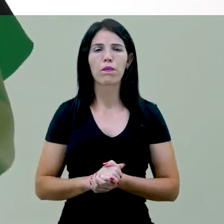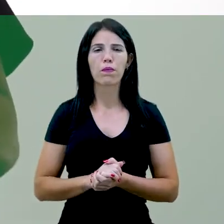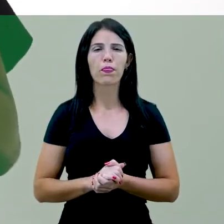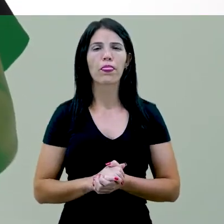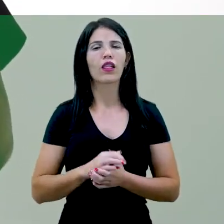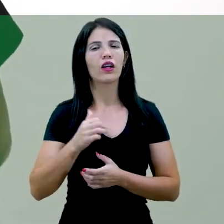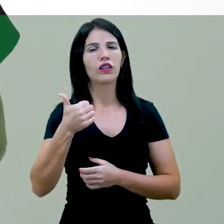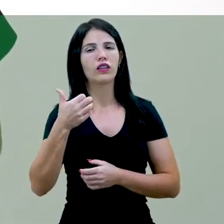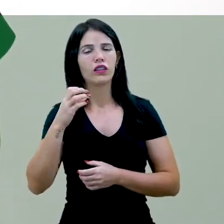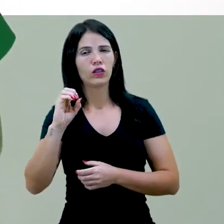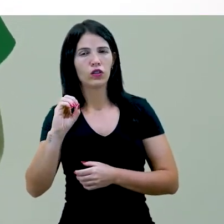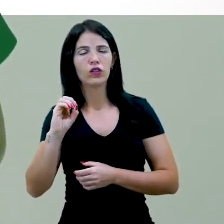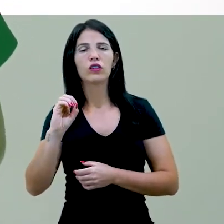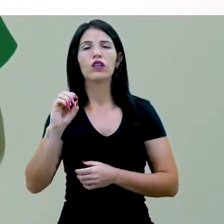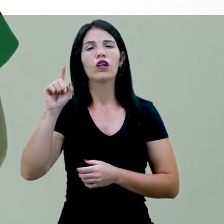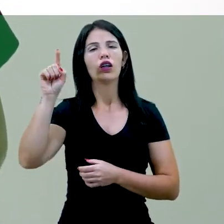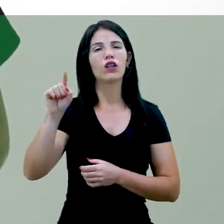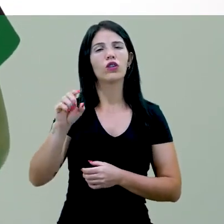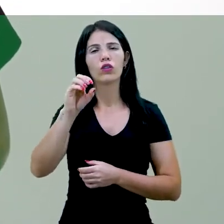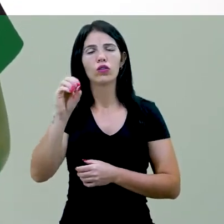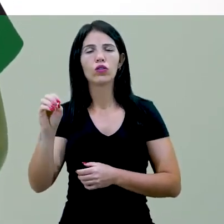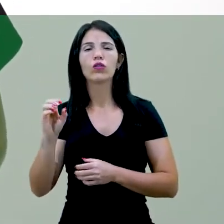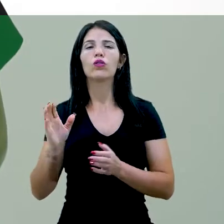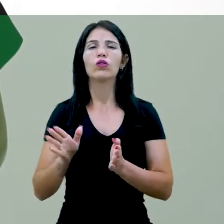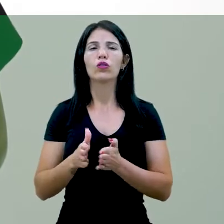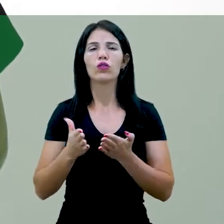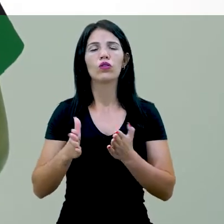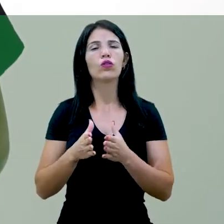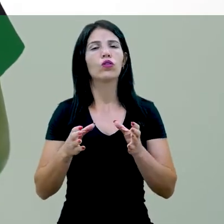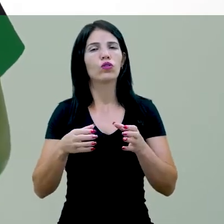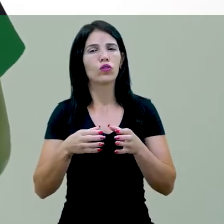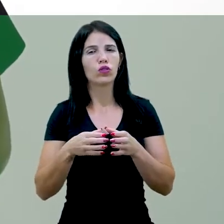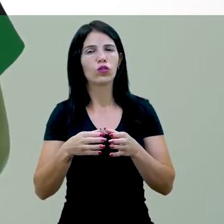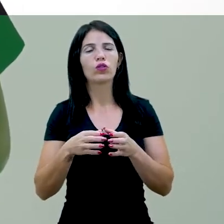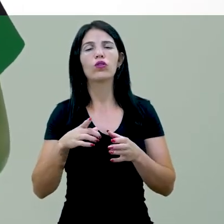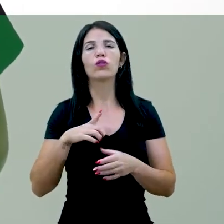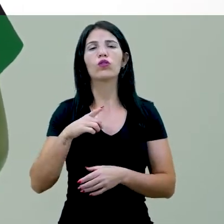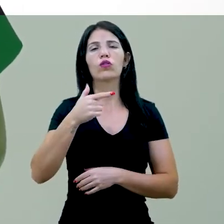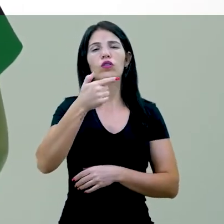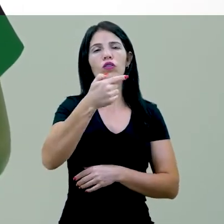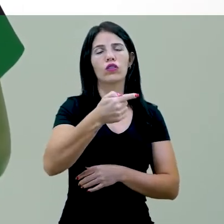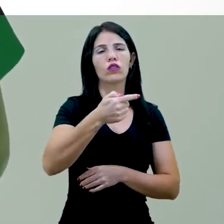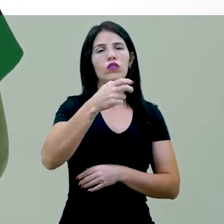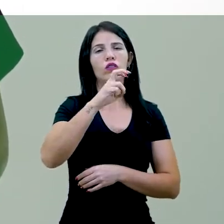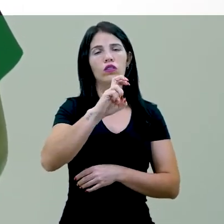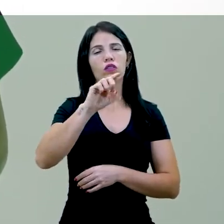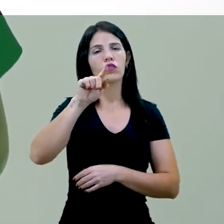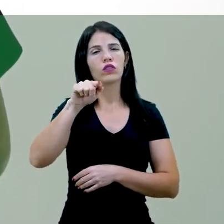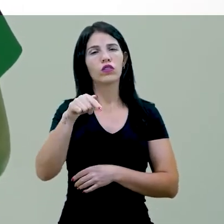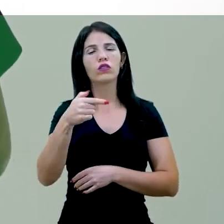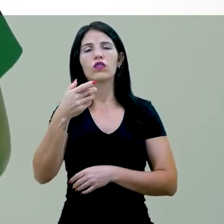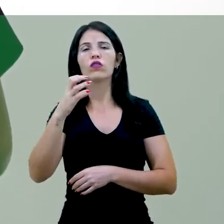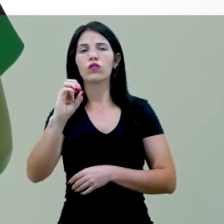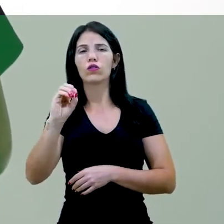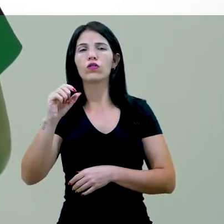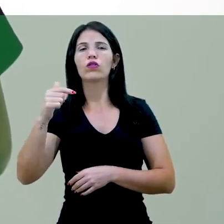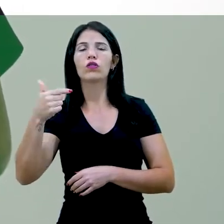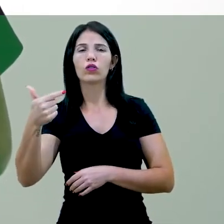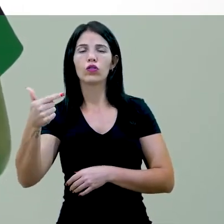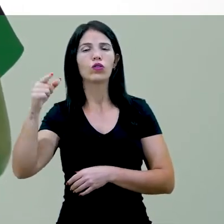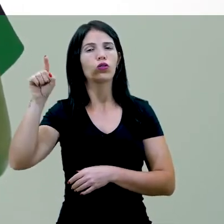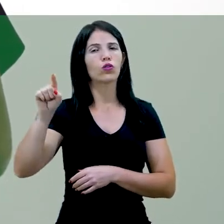entre os 10% mais pobres, o mesmo grupo abarca 75,2% dos indivíduos.